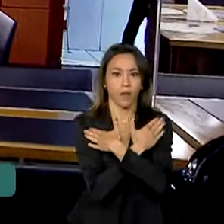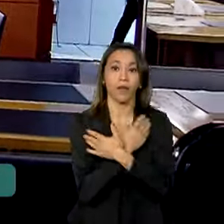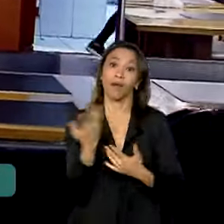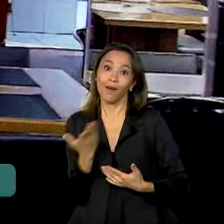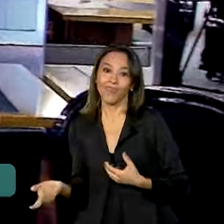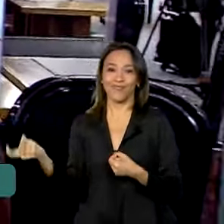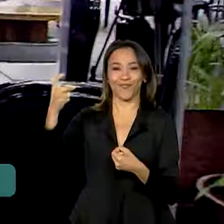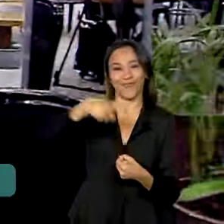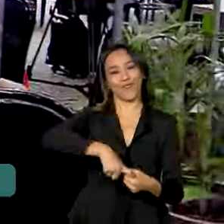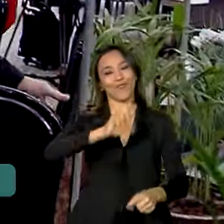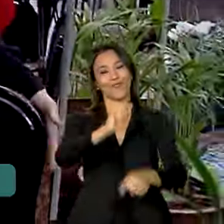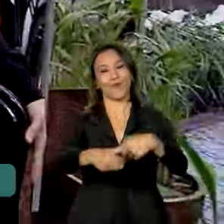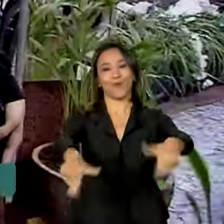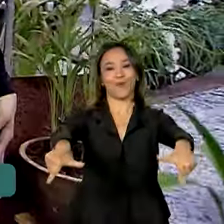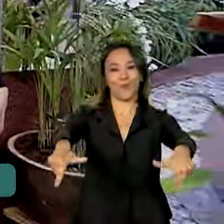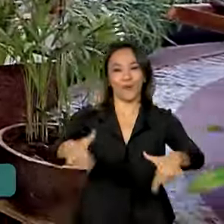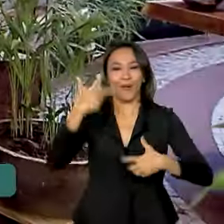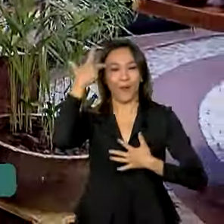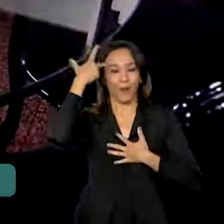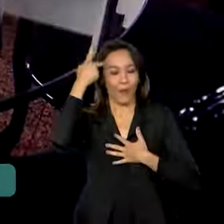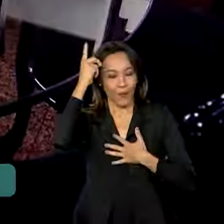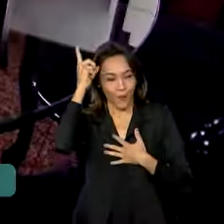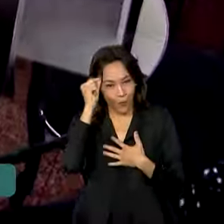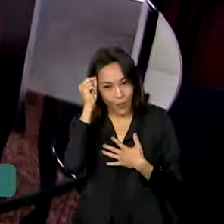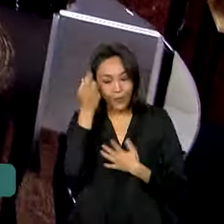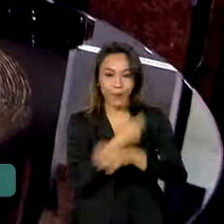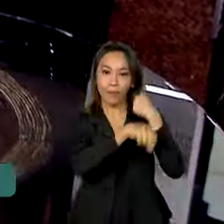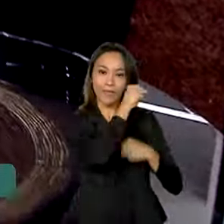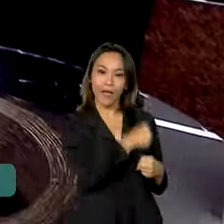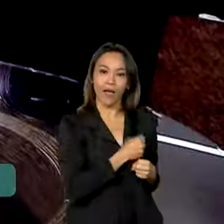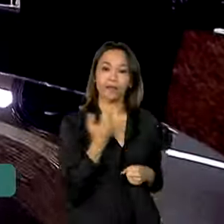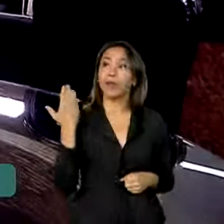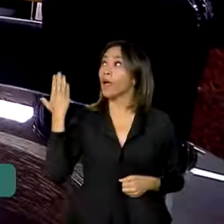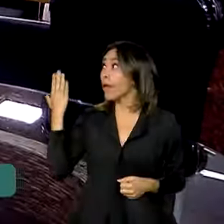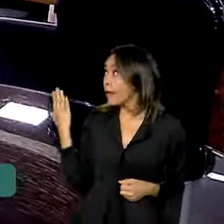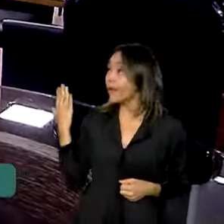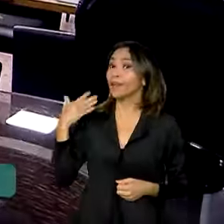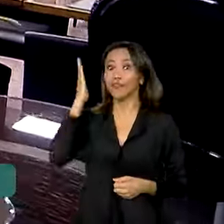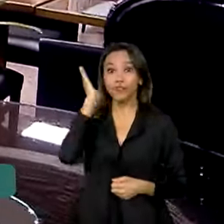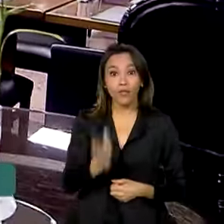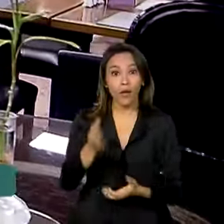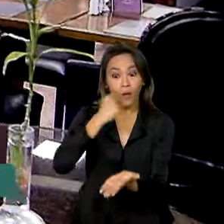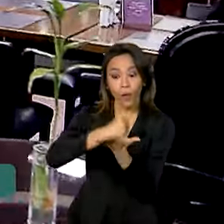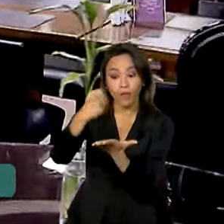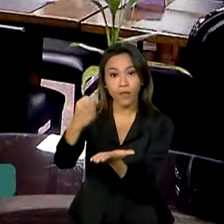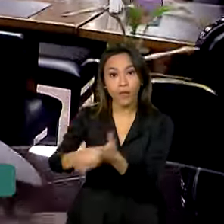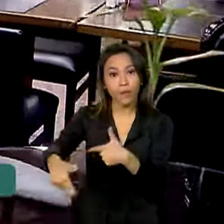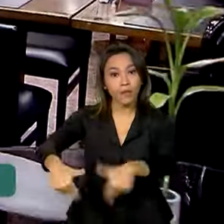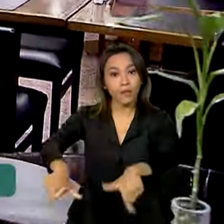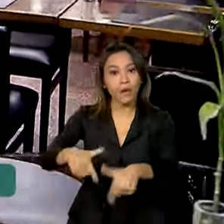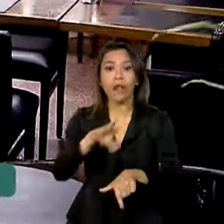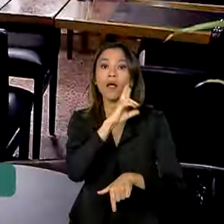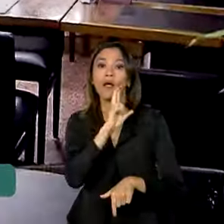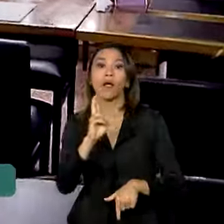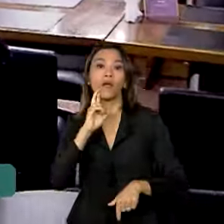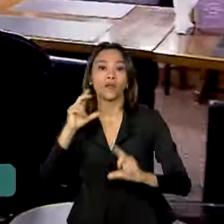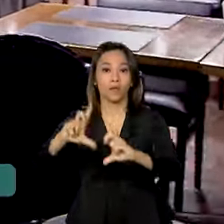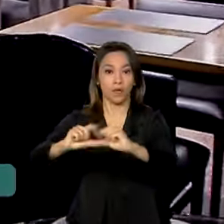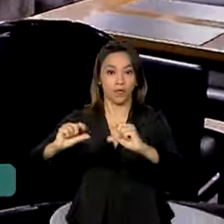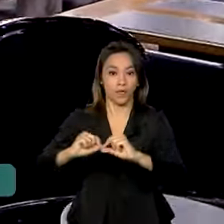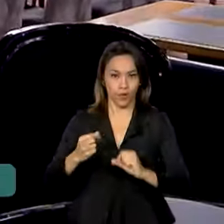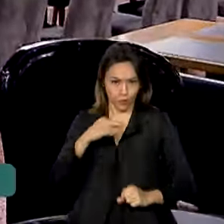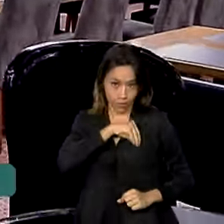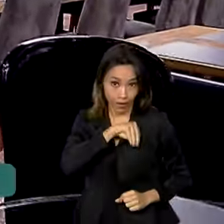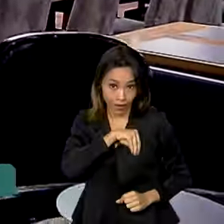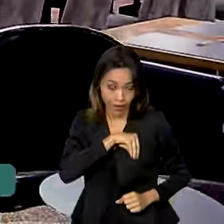voltou ao mercado de trabalho no ano passado. Ele foi contratado num restaurante de Brasília. O